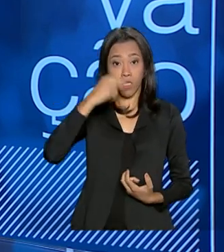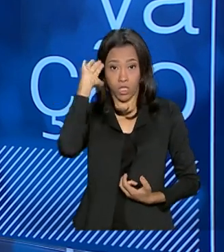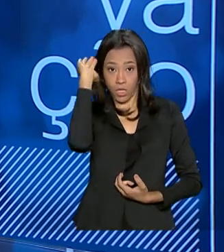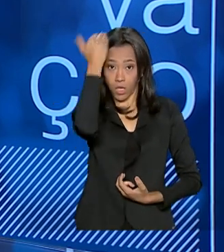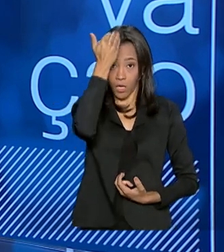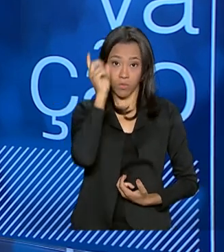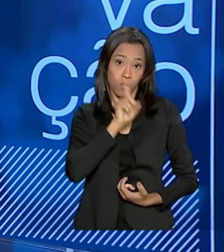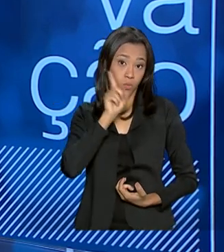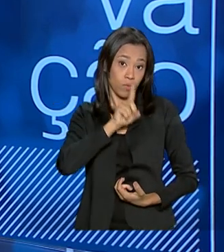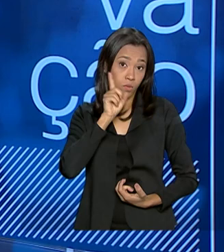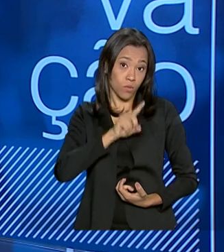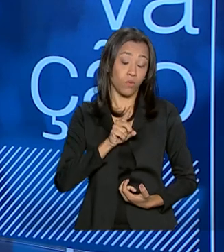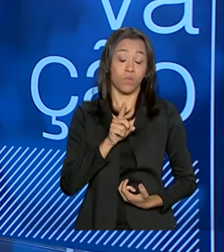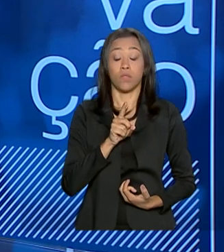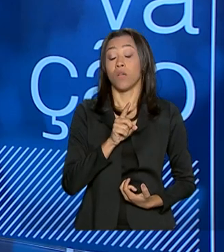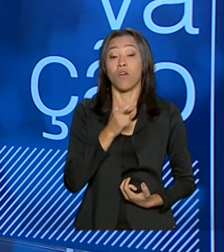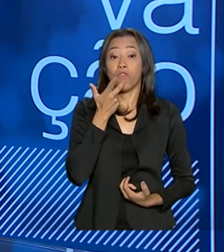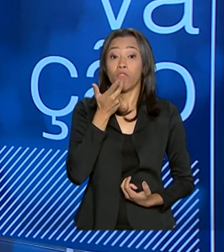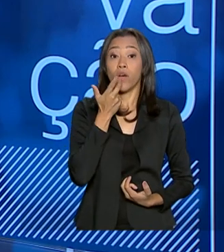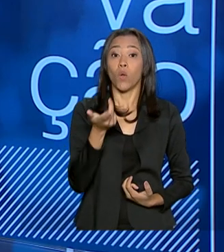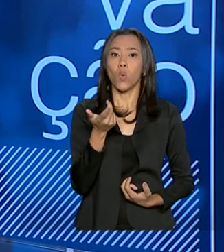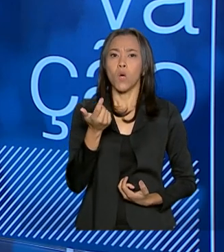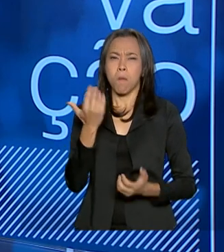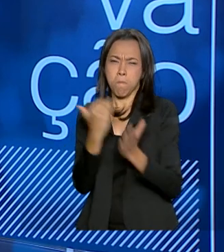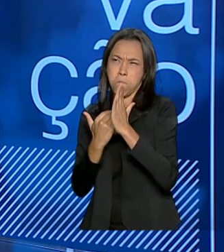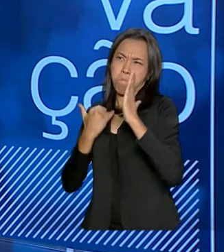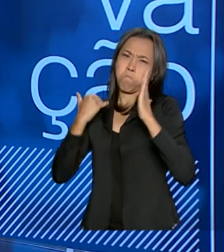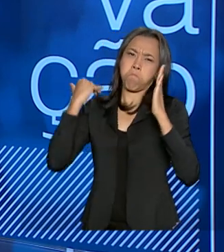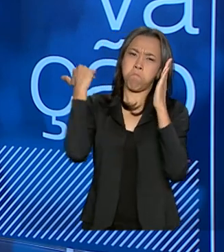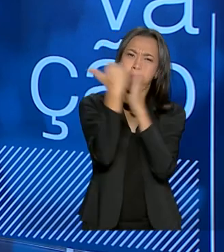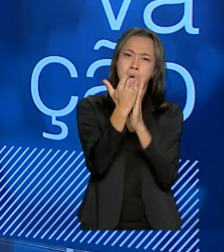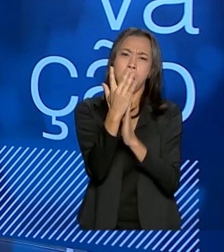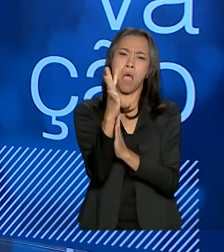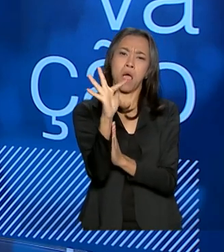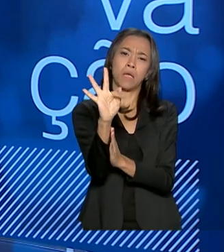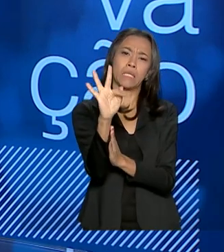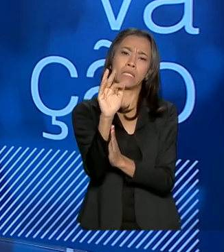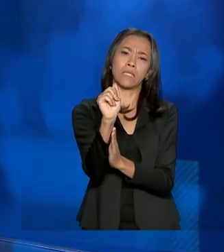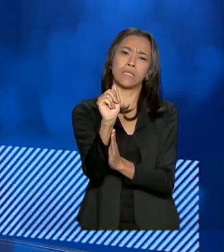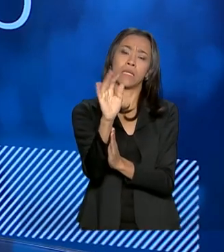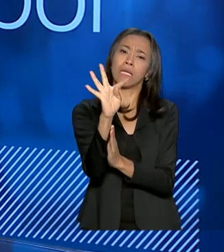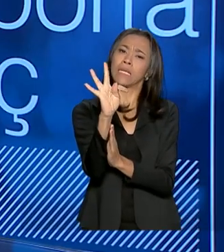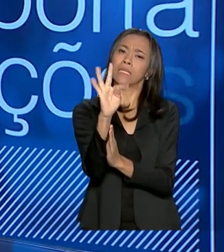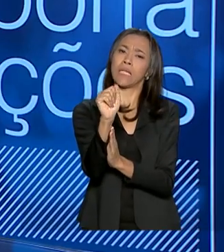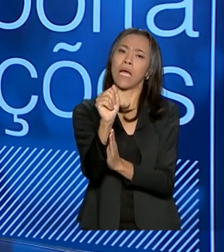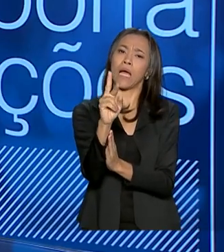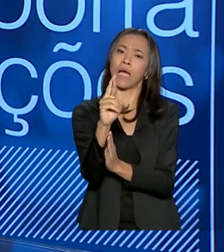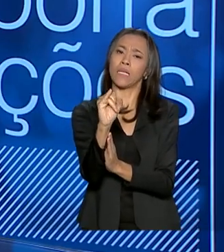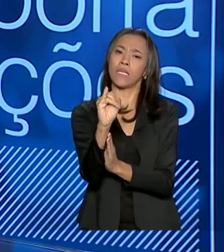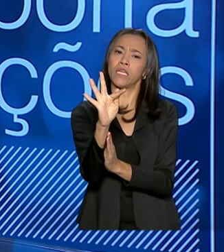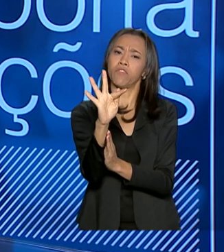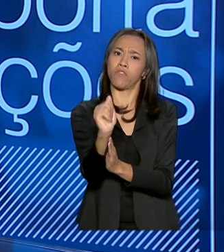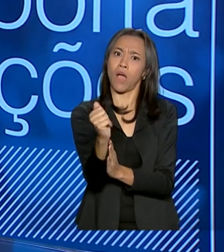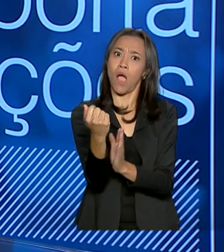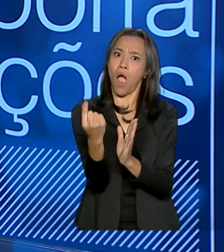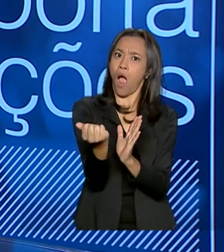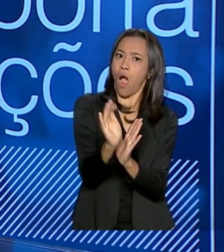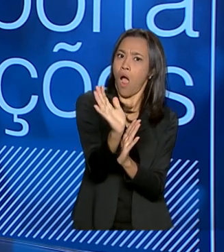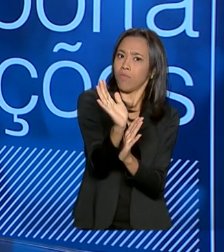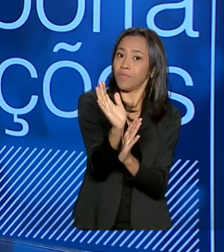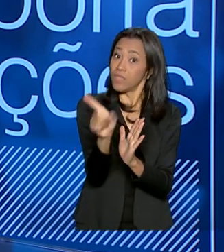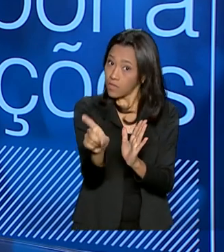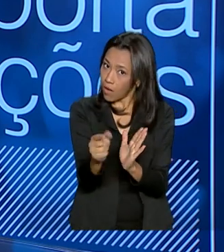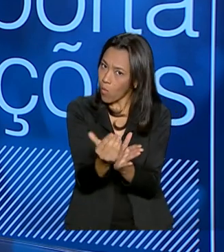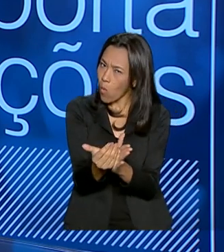essa negociação, jogando o nível da tarifação lá em cima. Isso é para iniciar um processo de diálogo, obviamente.